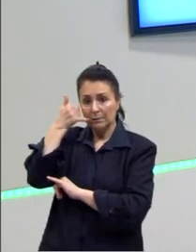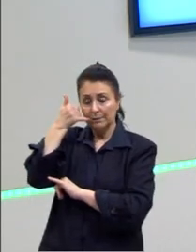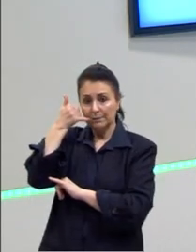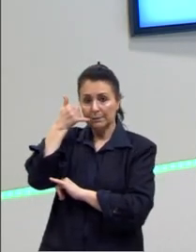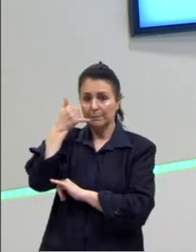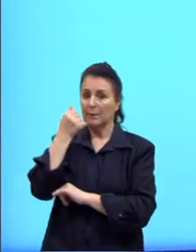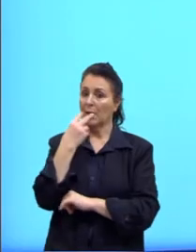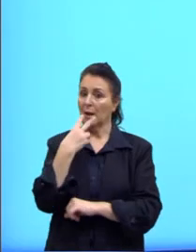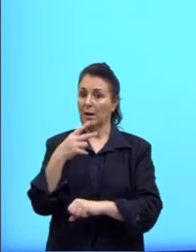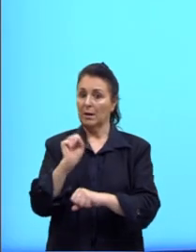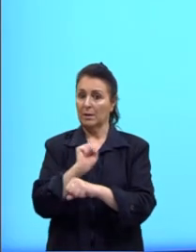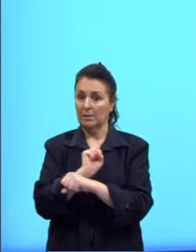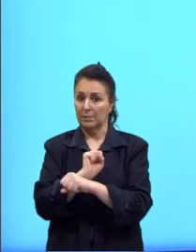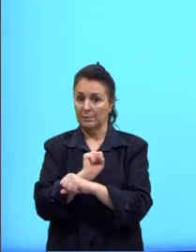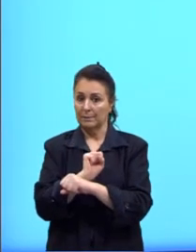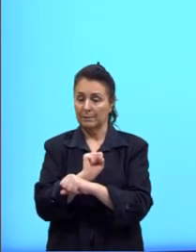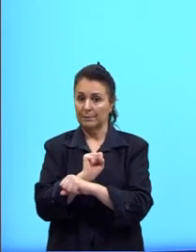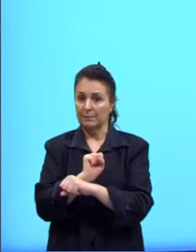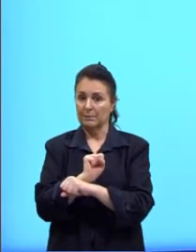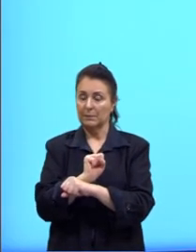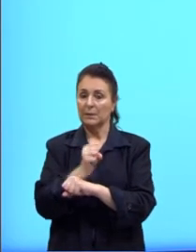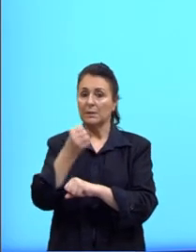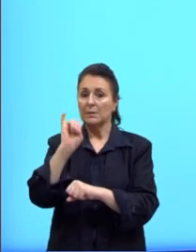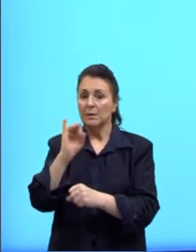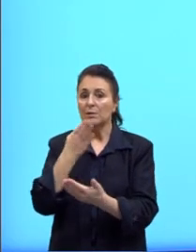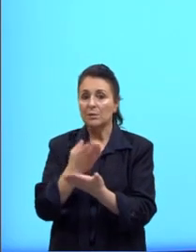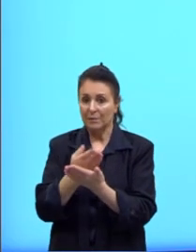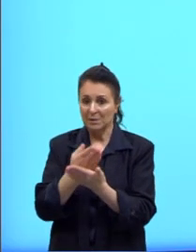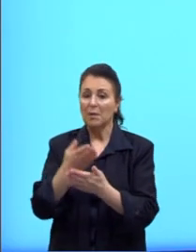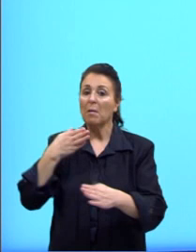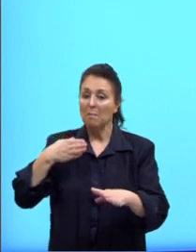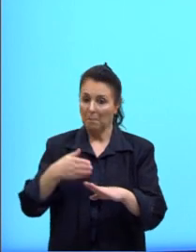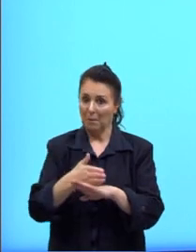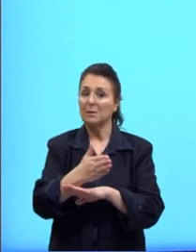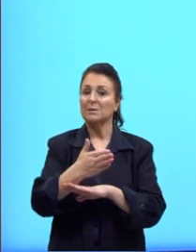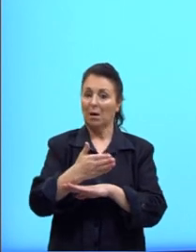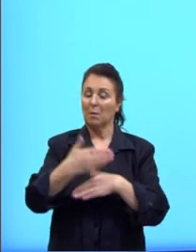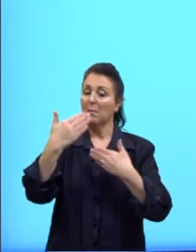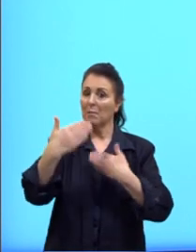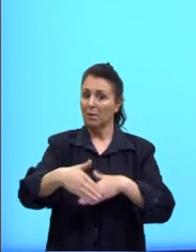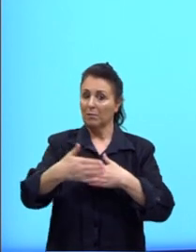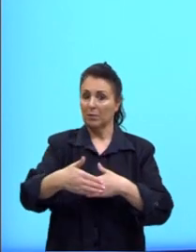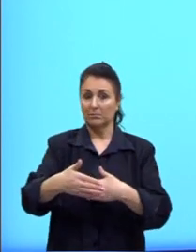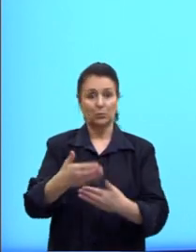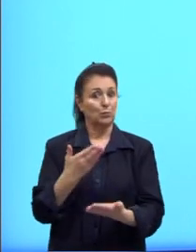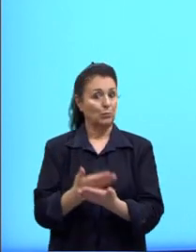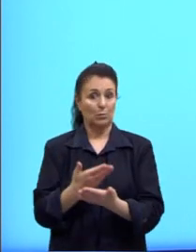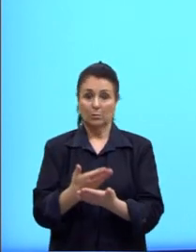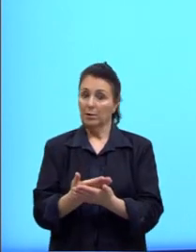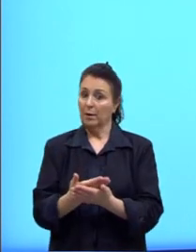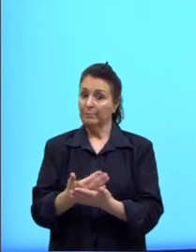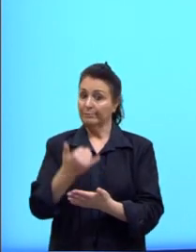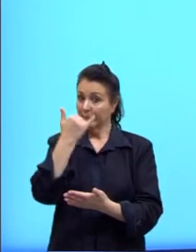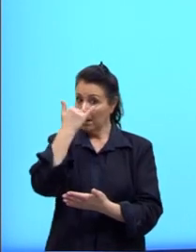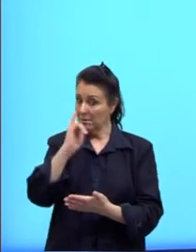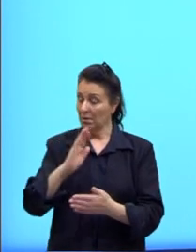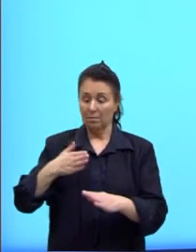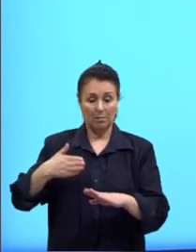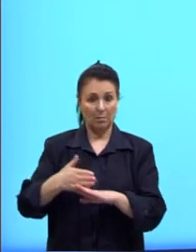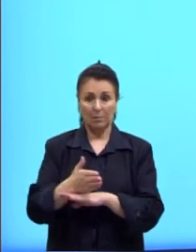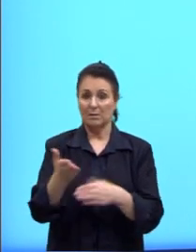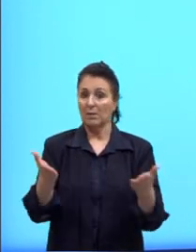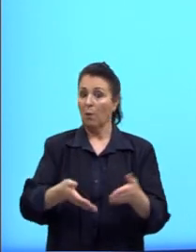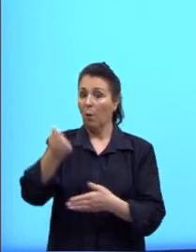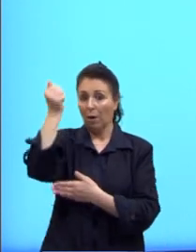estudado, eu passaria no teste. Se eu tivesse estudado, eu passaria no teste. Não estudei, não passei, estou demonstrando arrependimento.